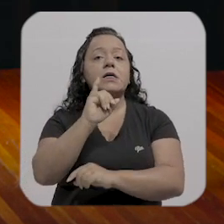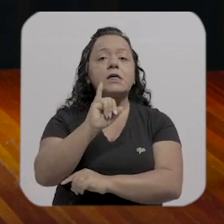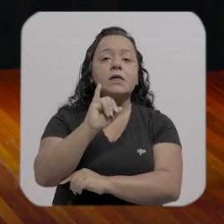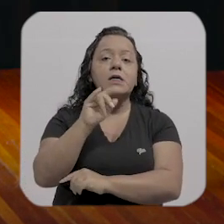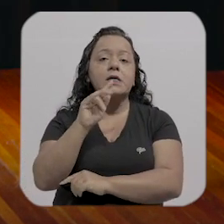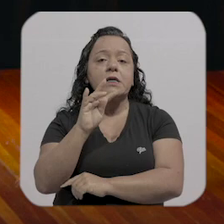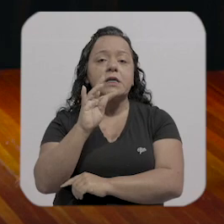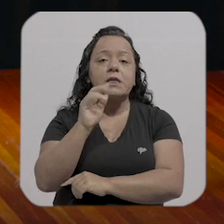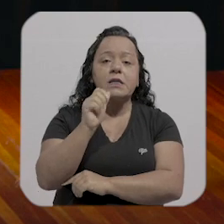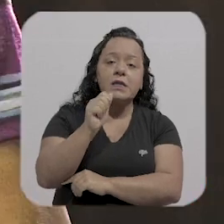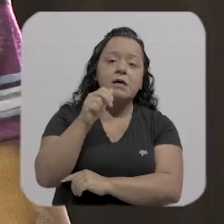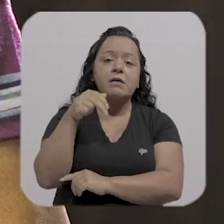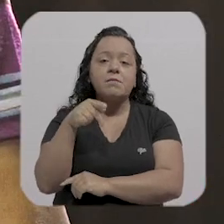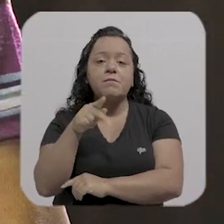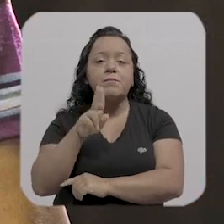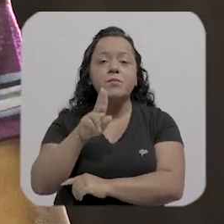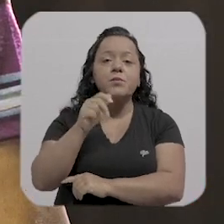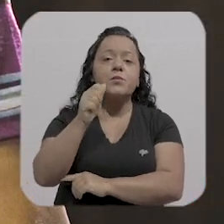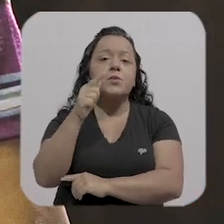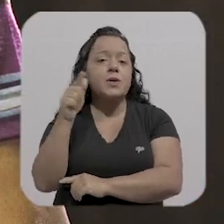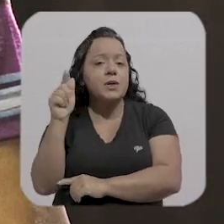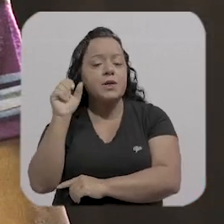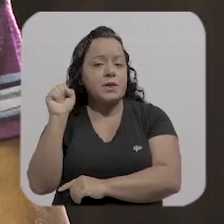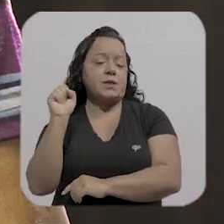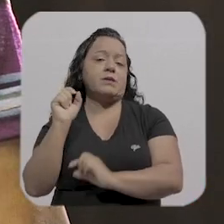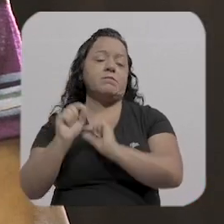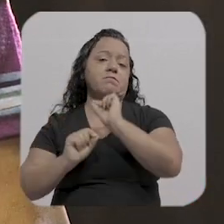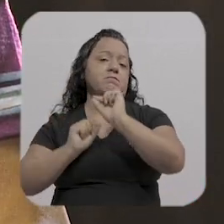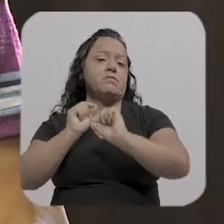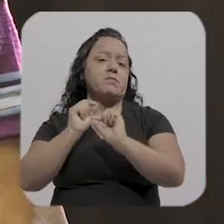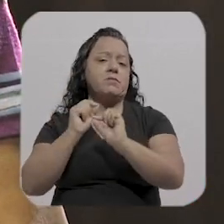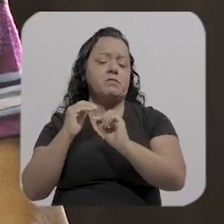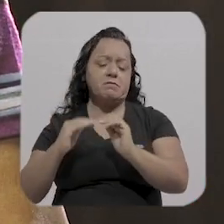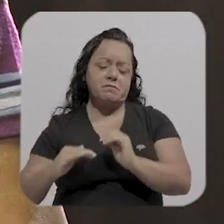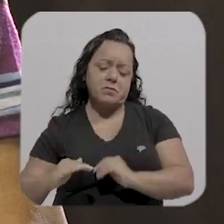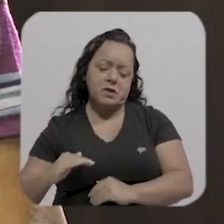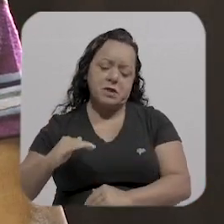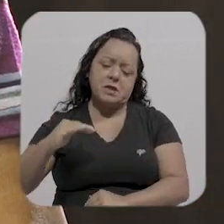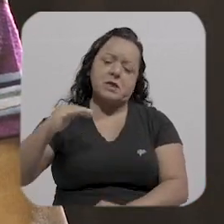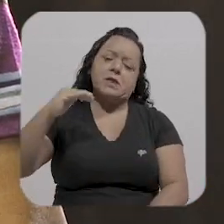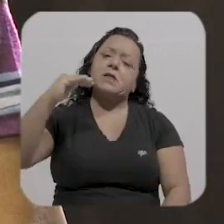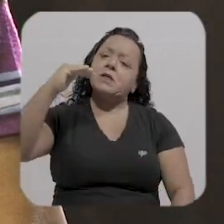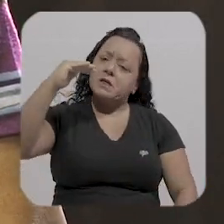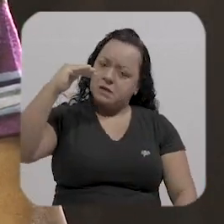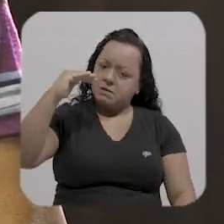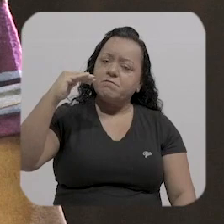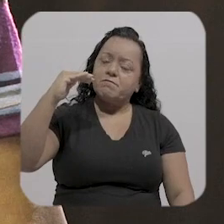Itacoan, esse período em que eu fui crescendo lá,